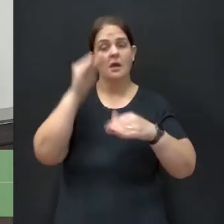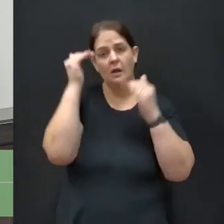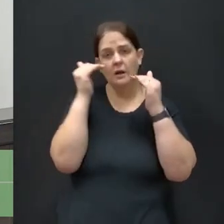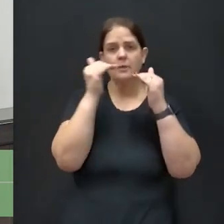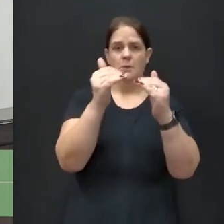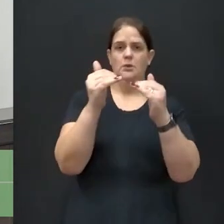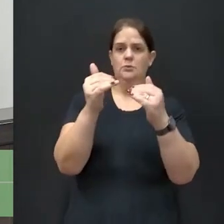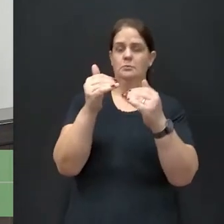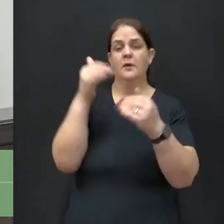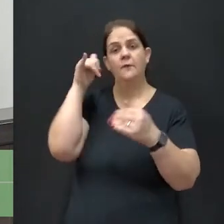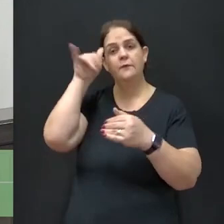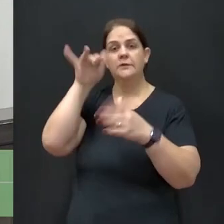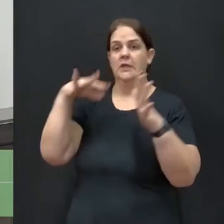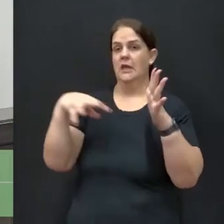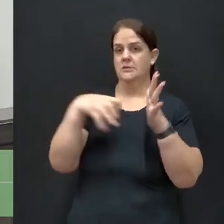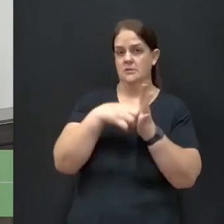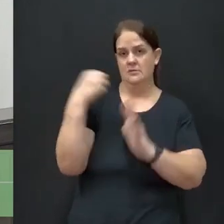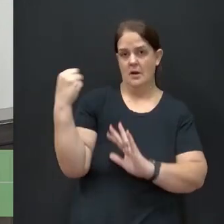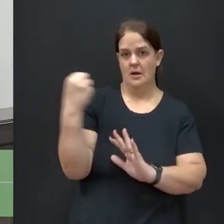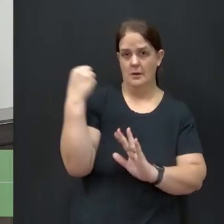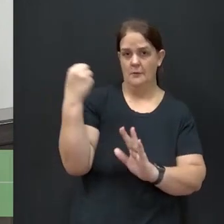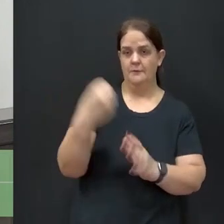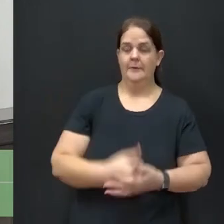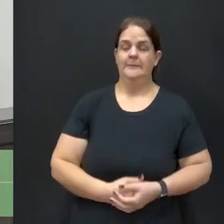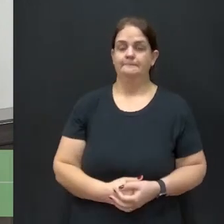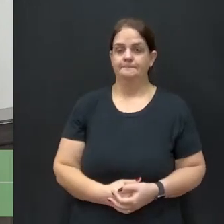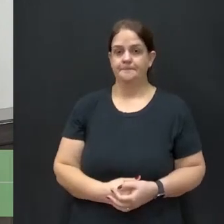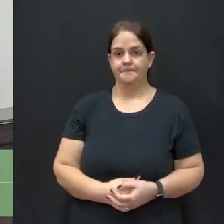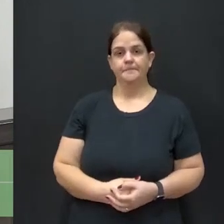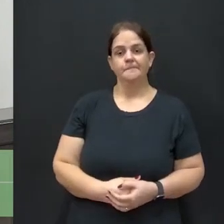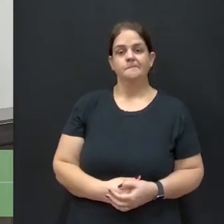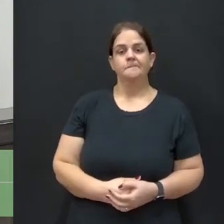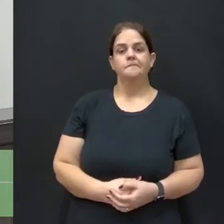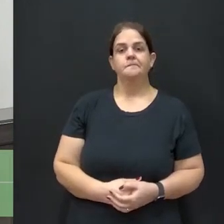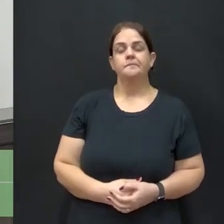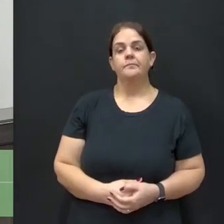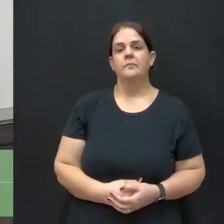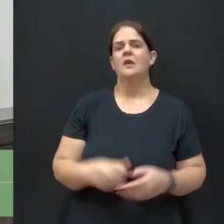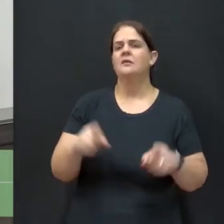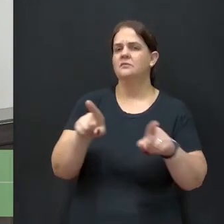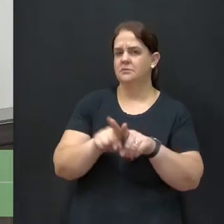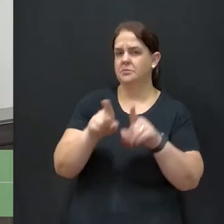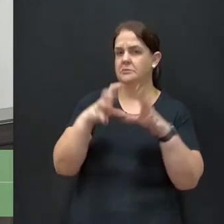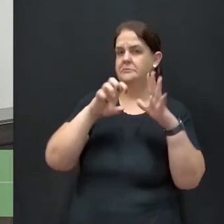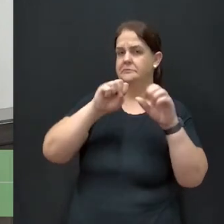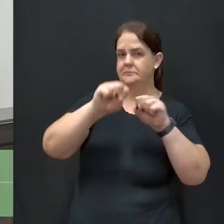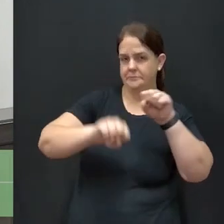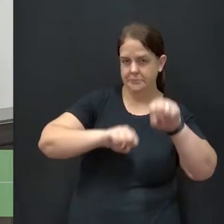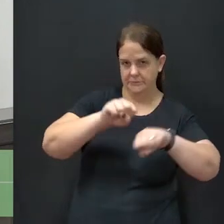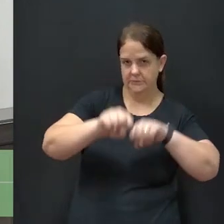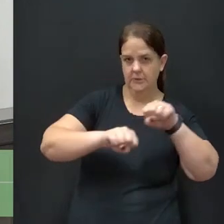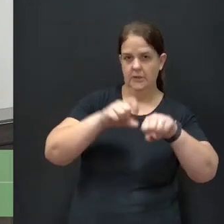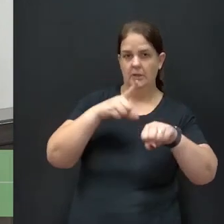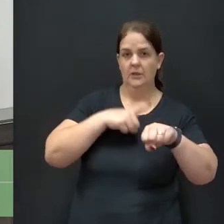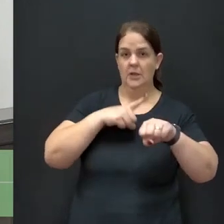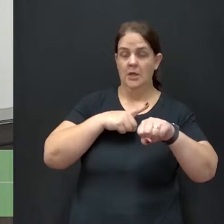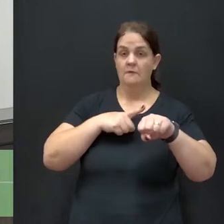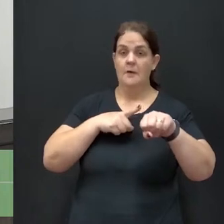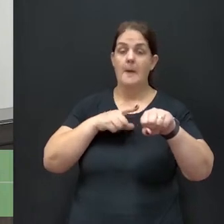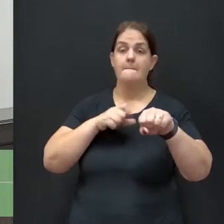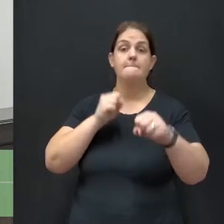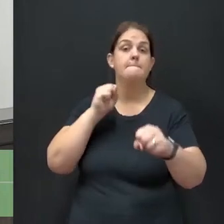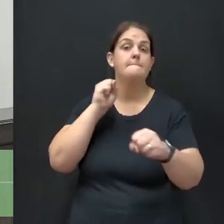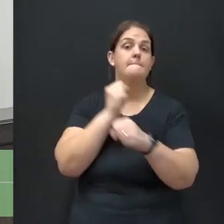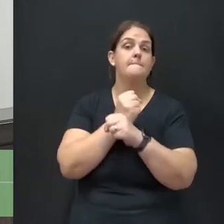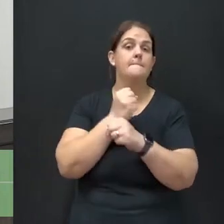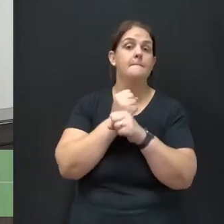tenhamos acidentes graves aí. Da mesma forma, a questão das bicicletas. Tivemos aí a paralisação daquela obra